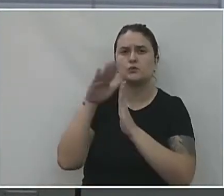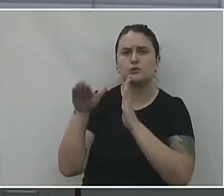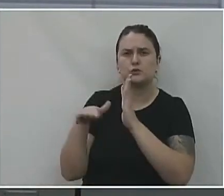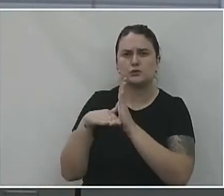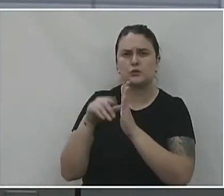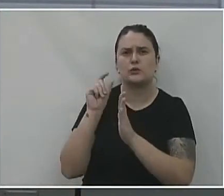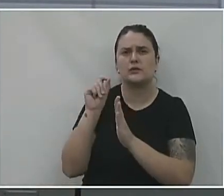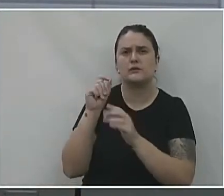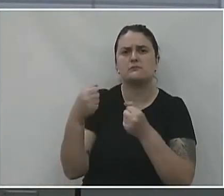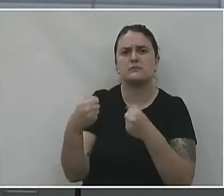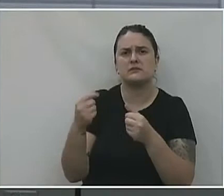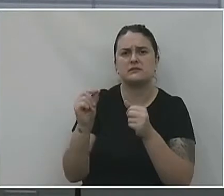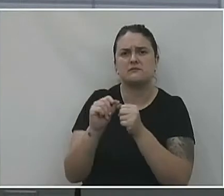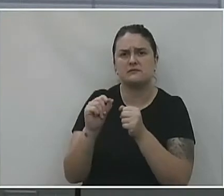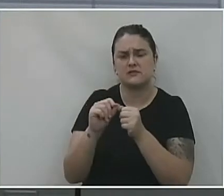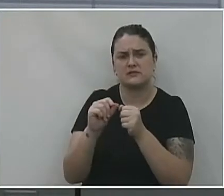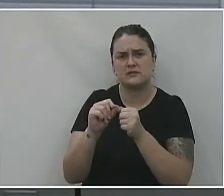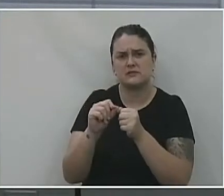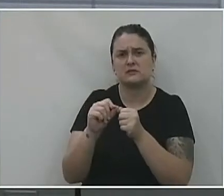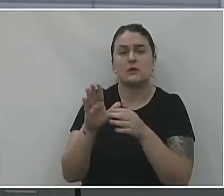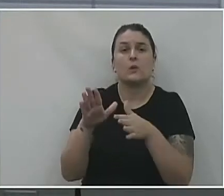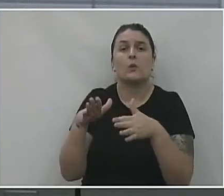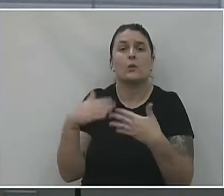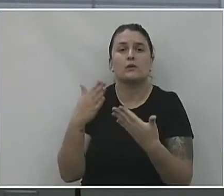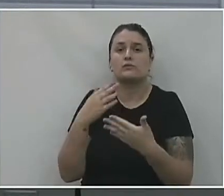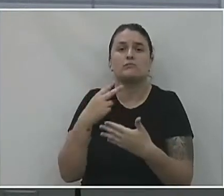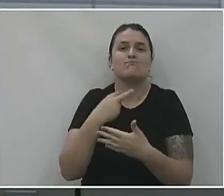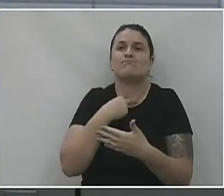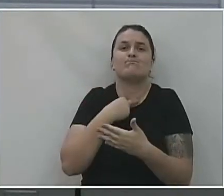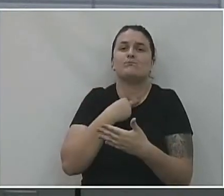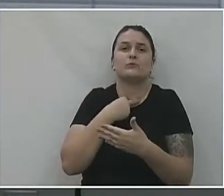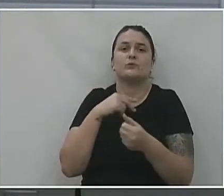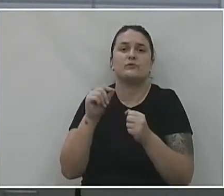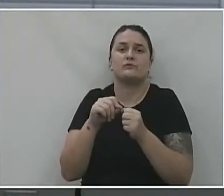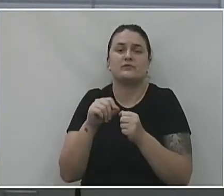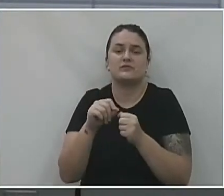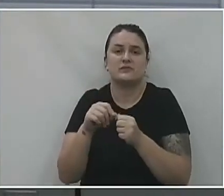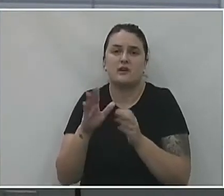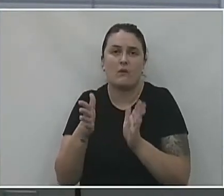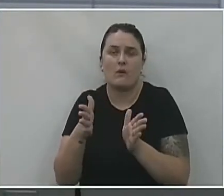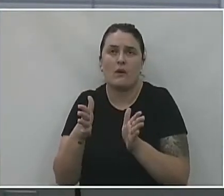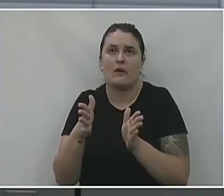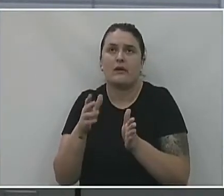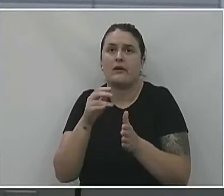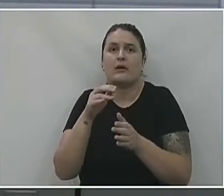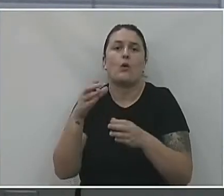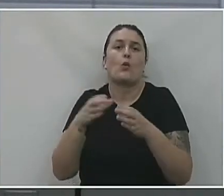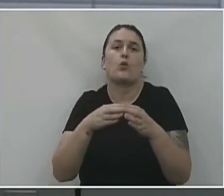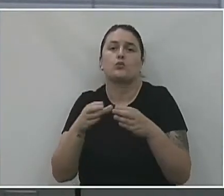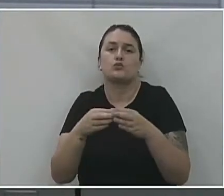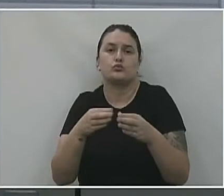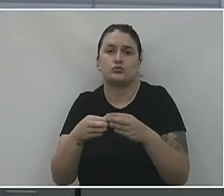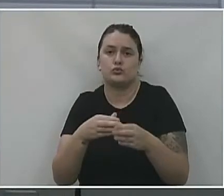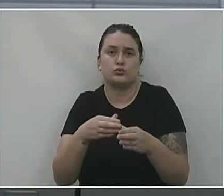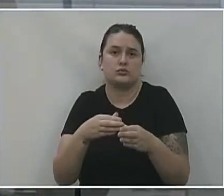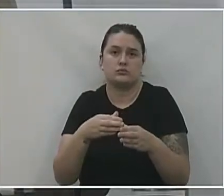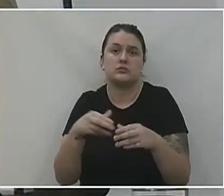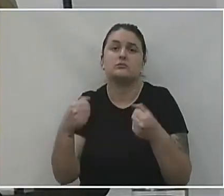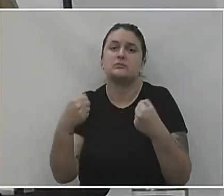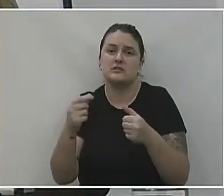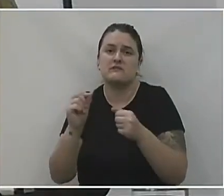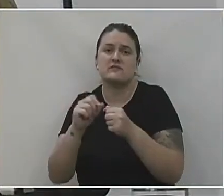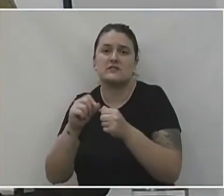precisa fazer quando nós não podemos fazer agora nenhum concurso público. Então, é